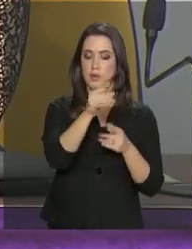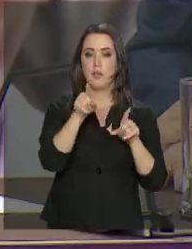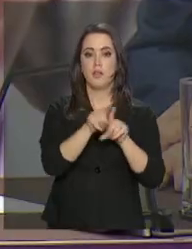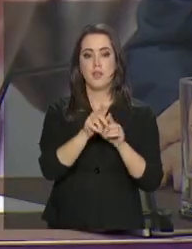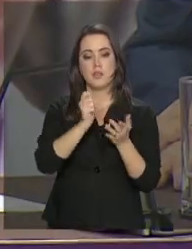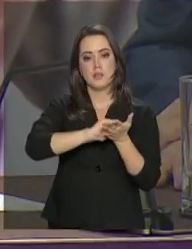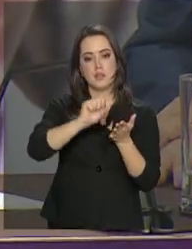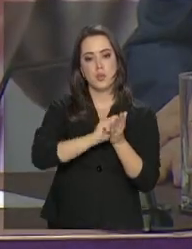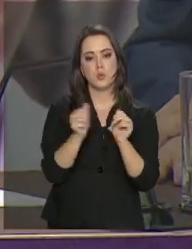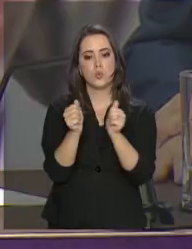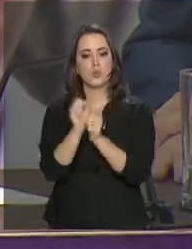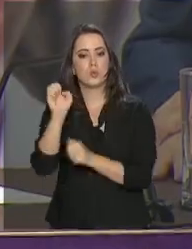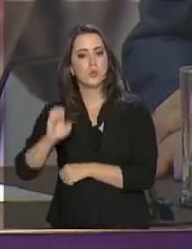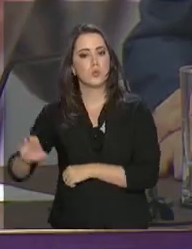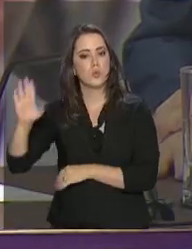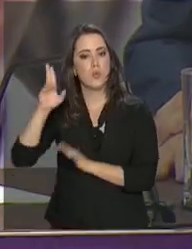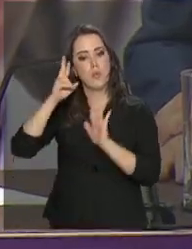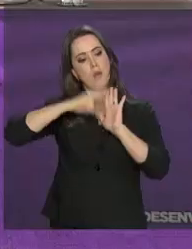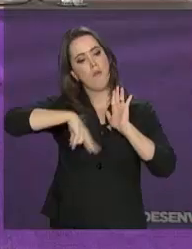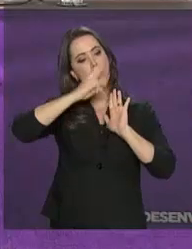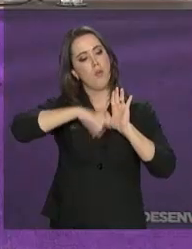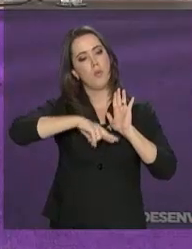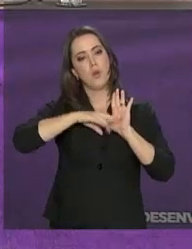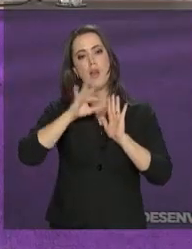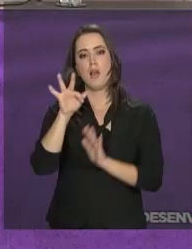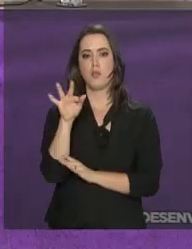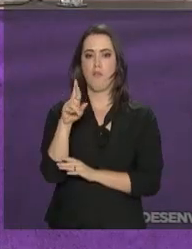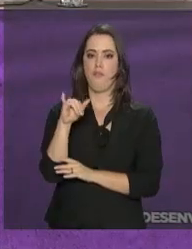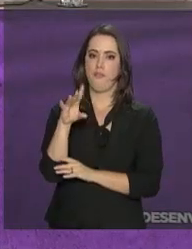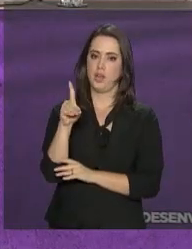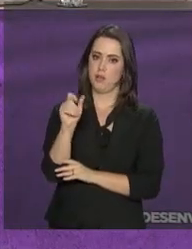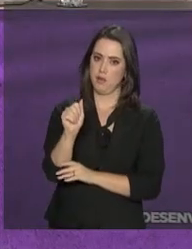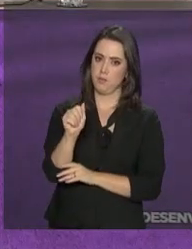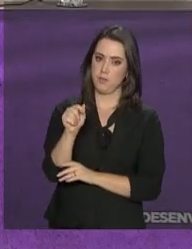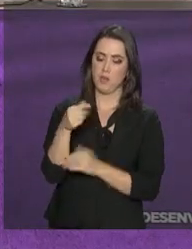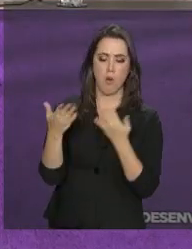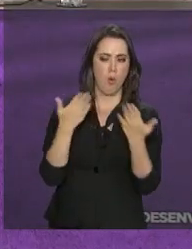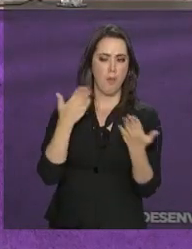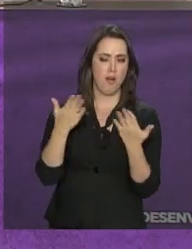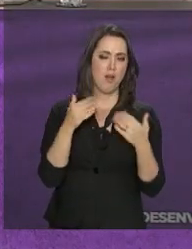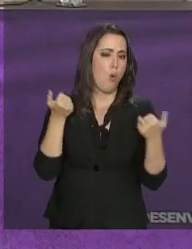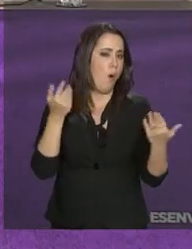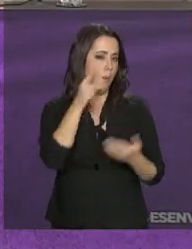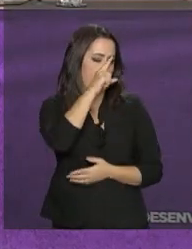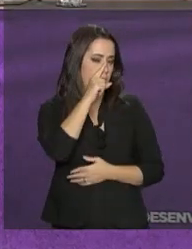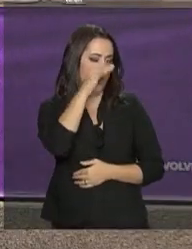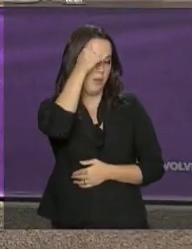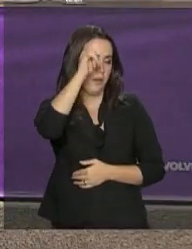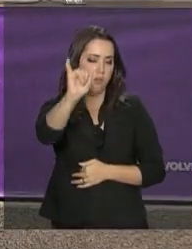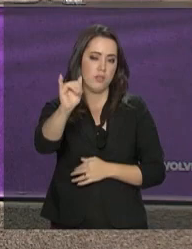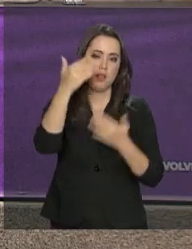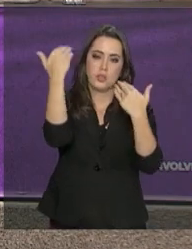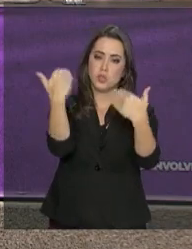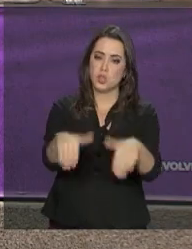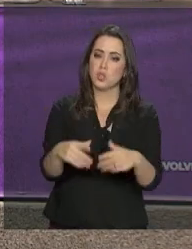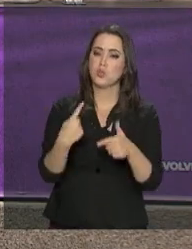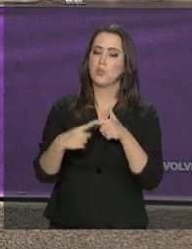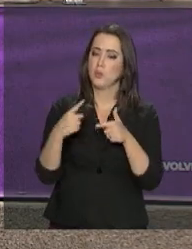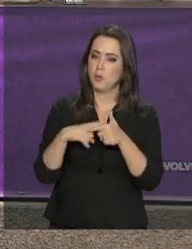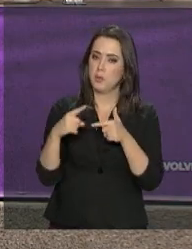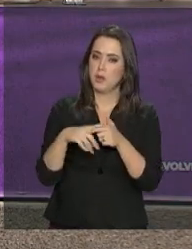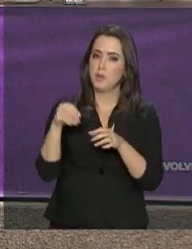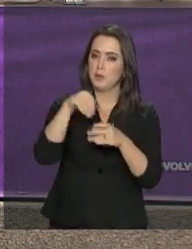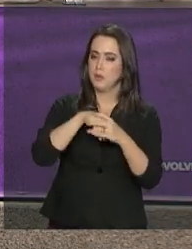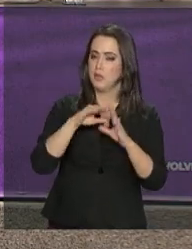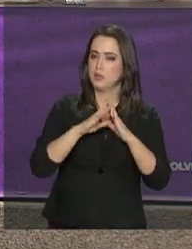Europeia para a criação do formulário FRIDA, um documento que vai avaliar o risco para a prevenção e o enfrentamento de crimes